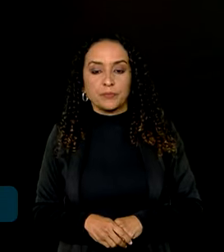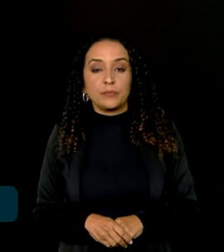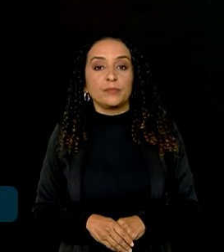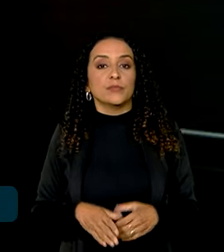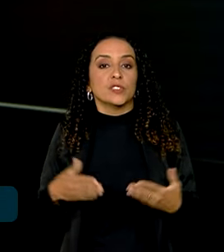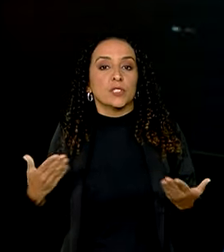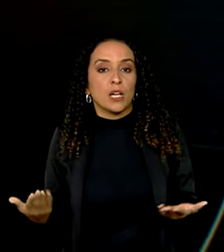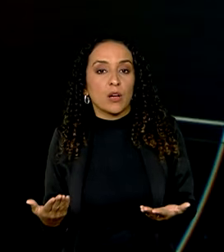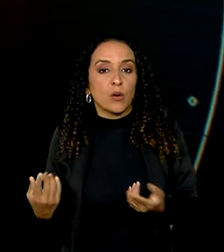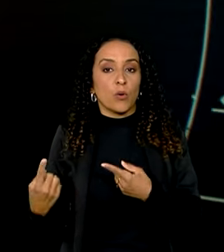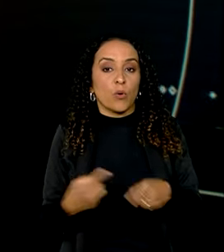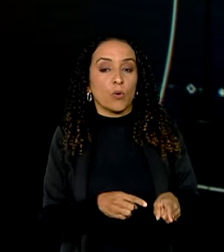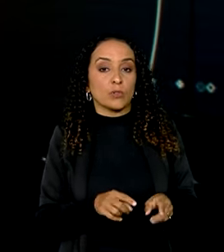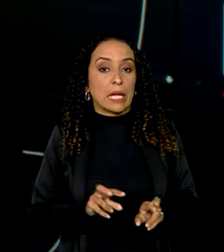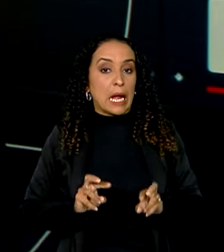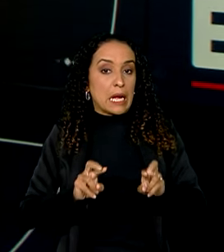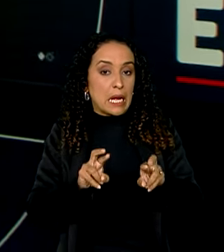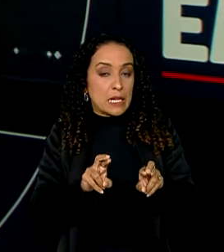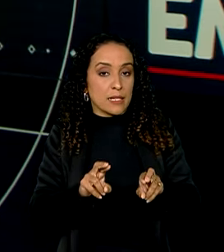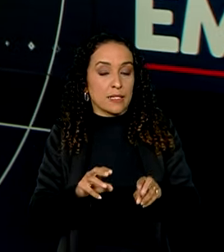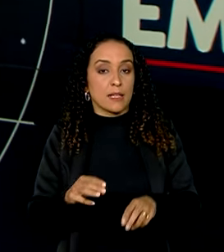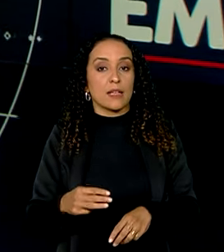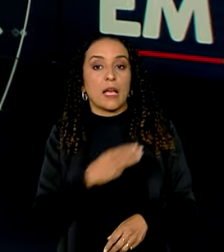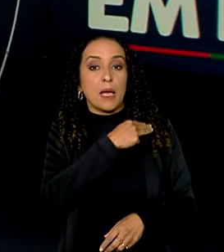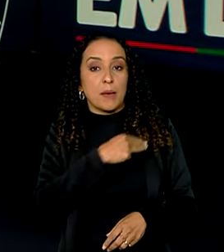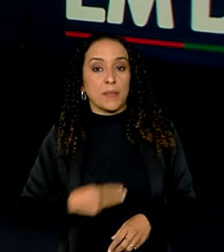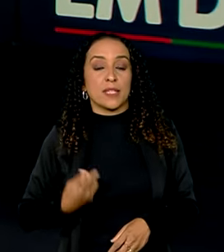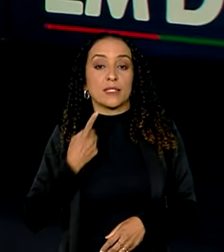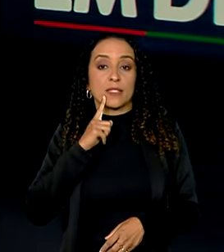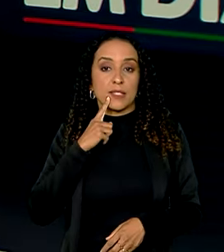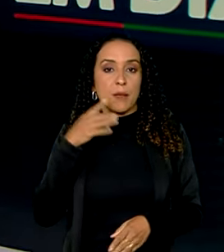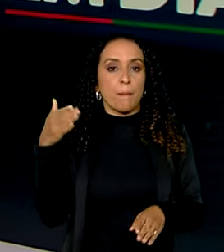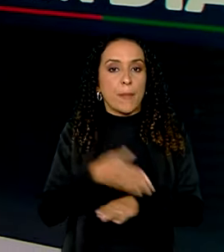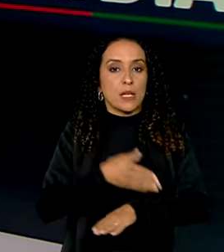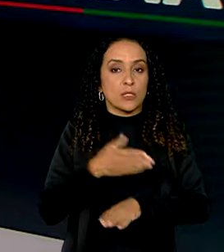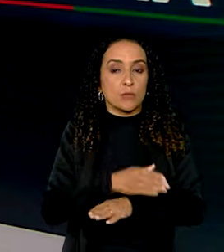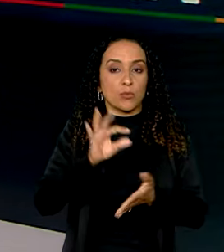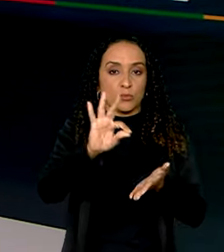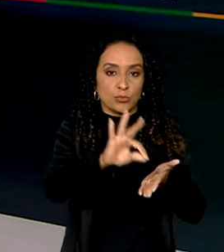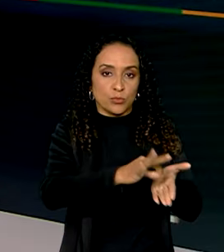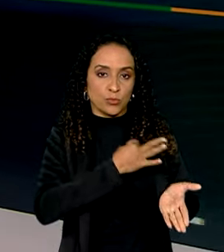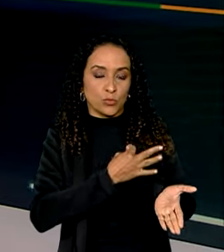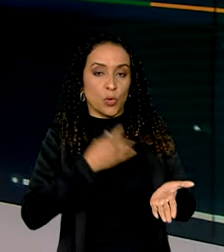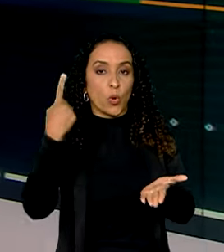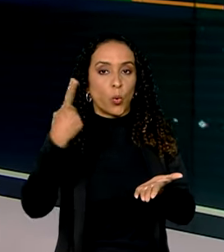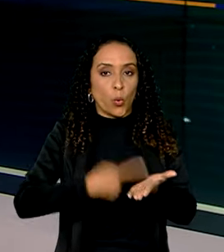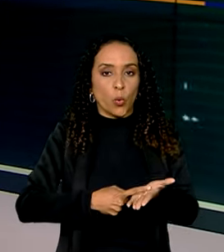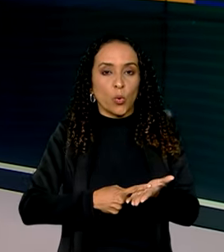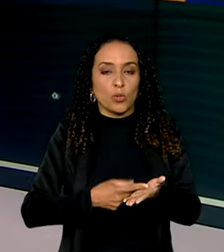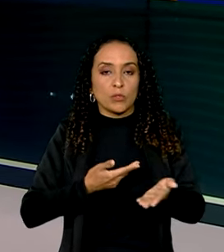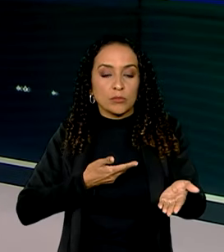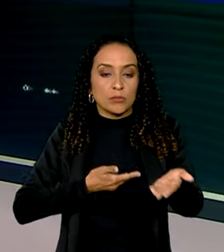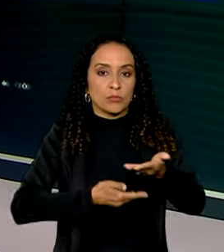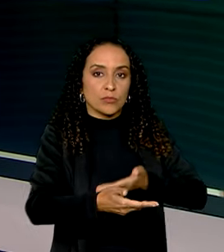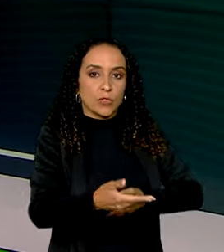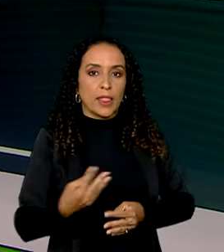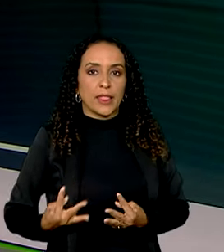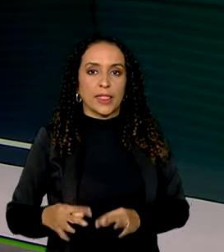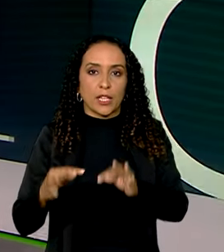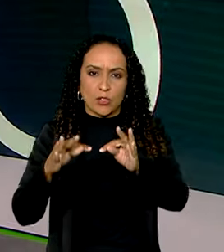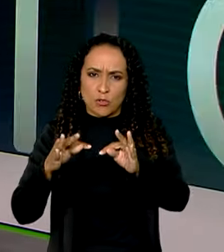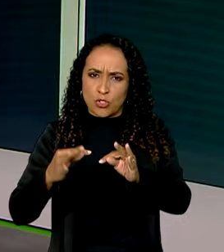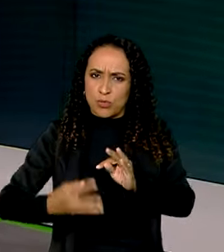Agora, combate ao câncer. A ministra Nízia Trindade participou da assinatura de um acordo que transfere tecnologia